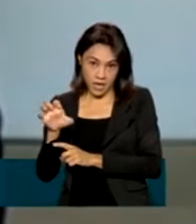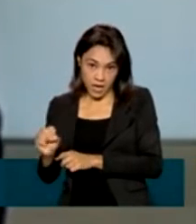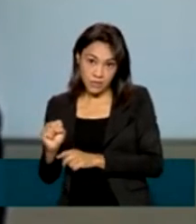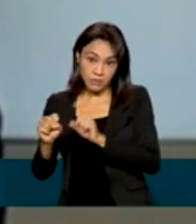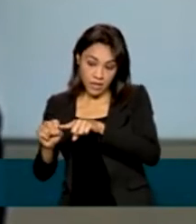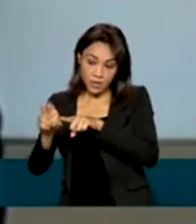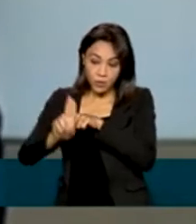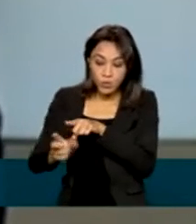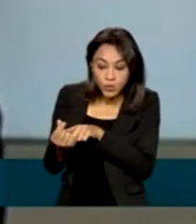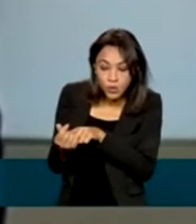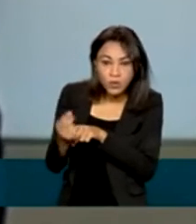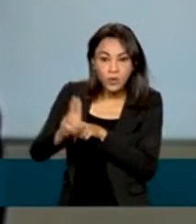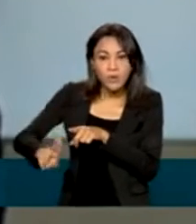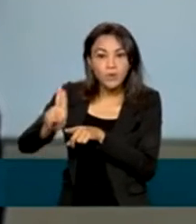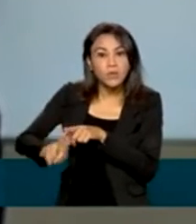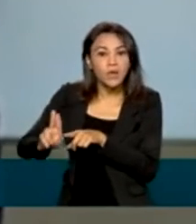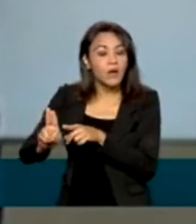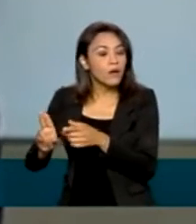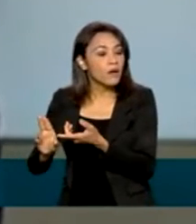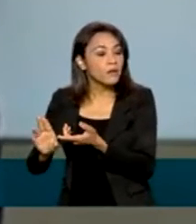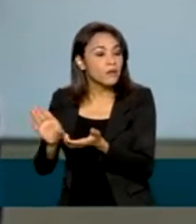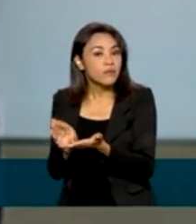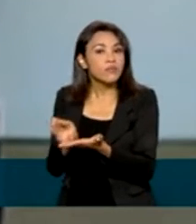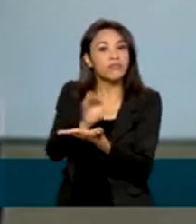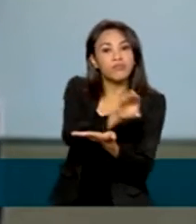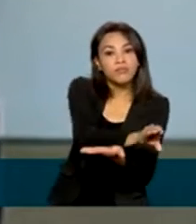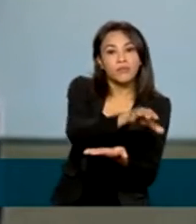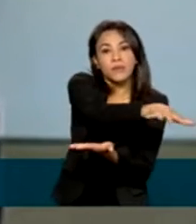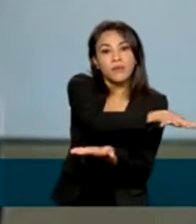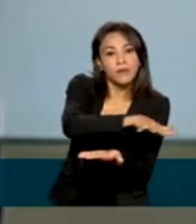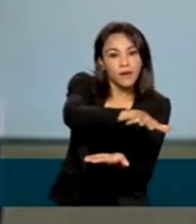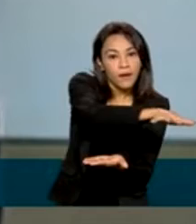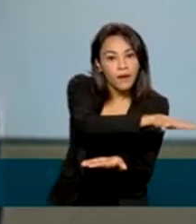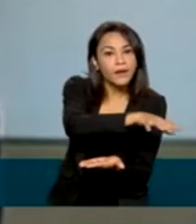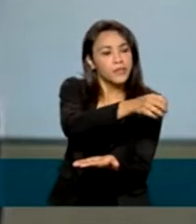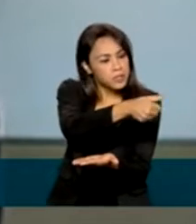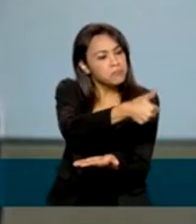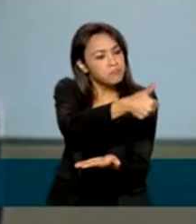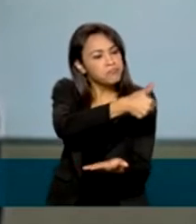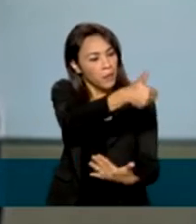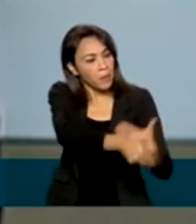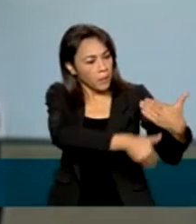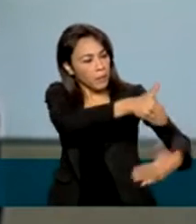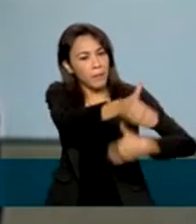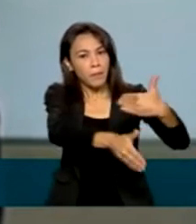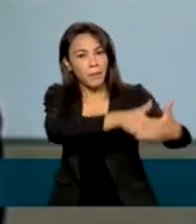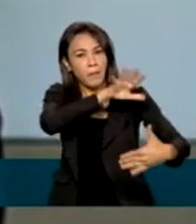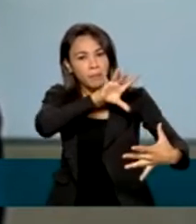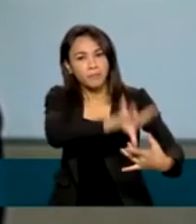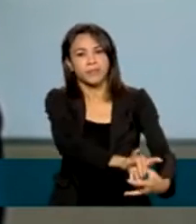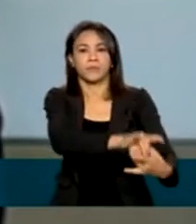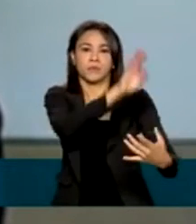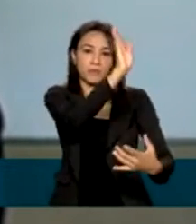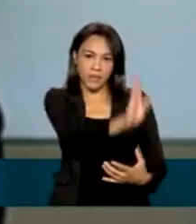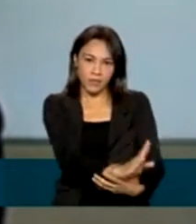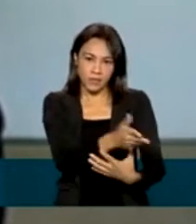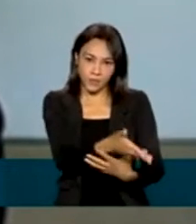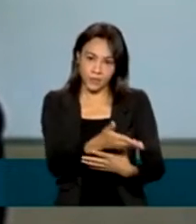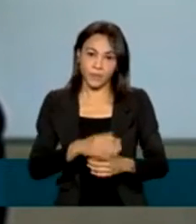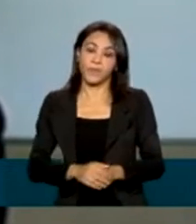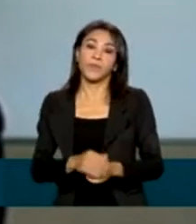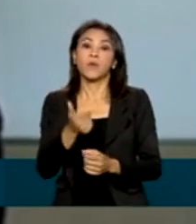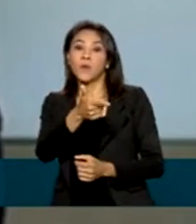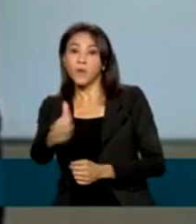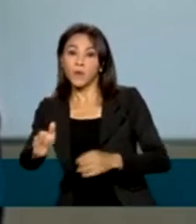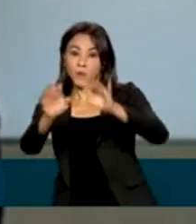operações e setores que efetivamente desenvolvem o Brasil. Alocar isso em infraestrutura,